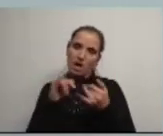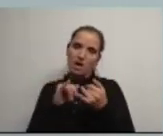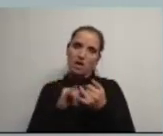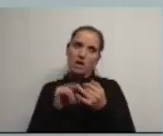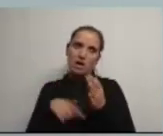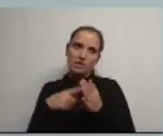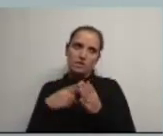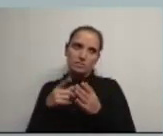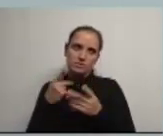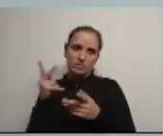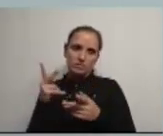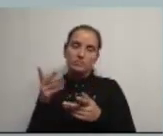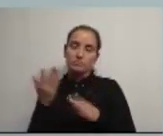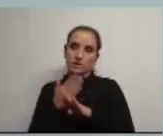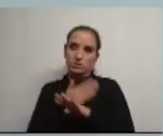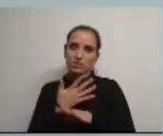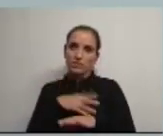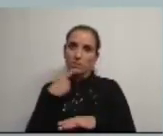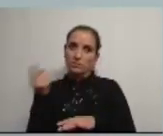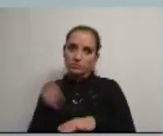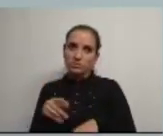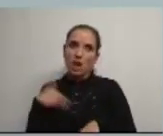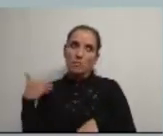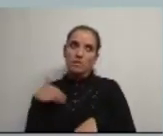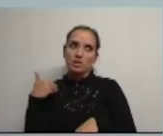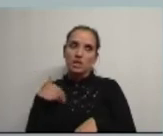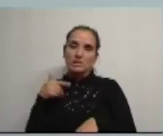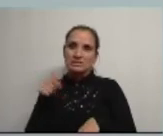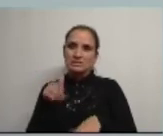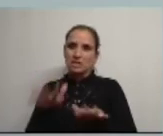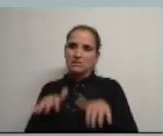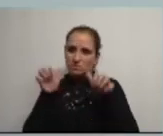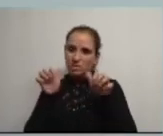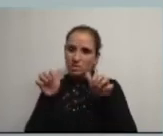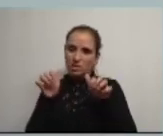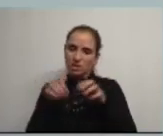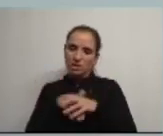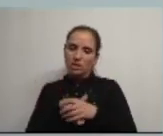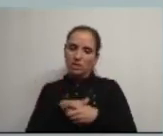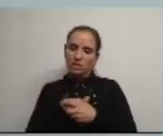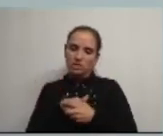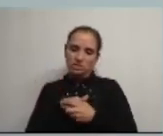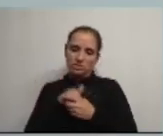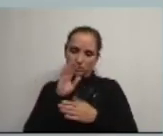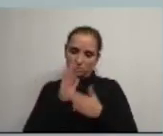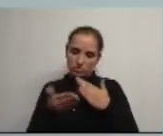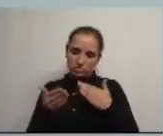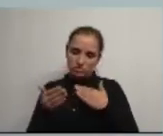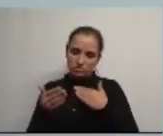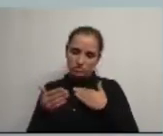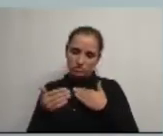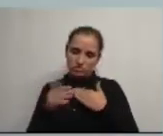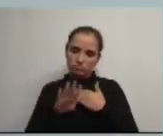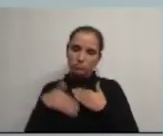antes de mais quero mais uma vez lamentar o fato desta Assembleia Municipal decorrer num período